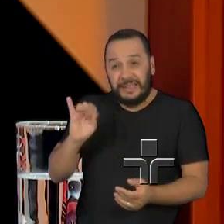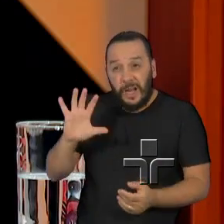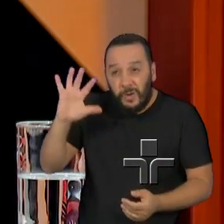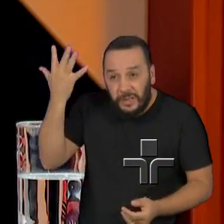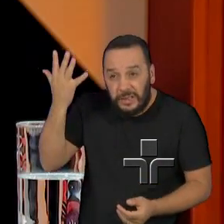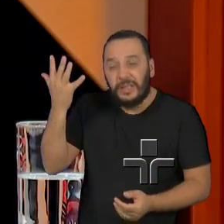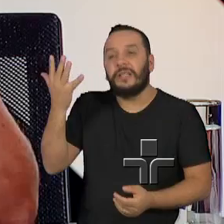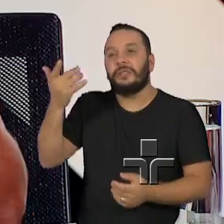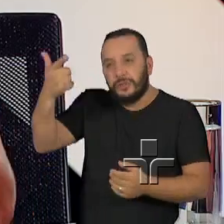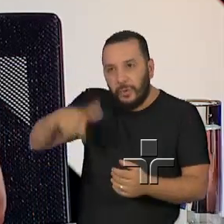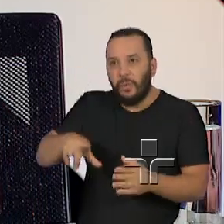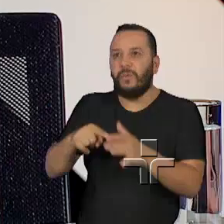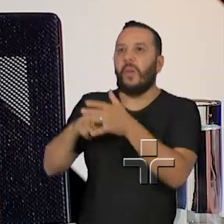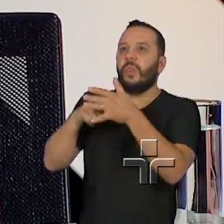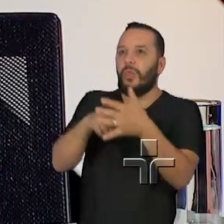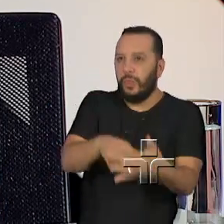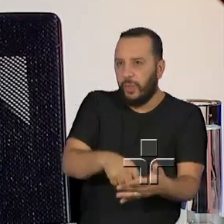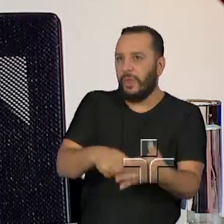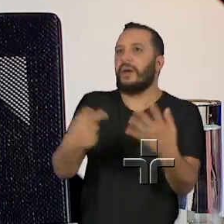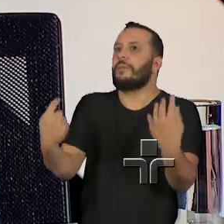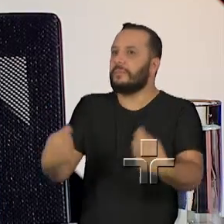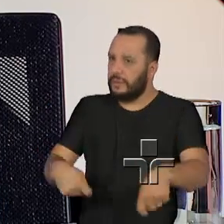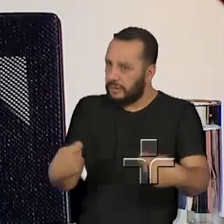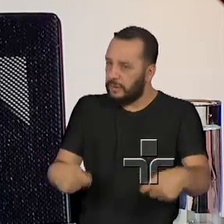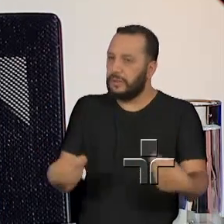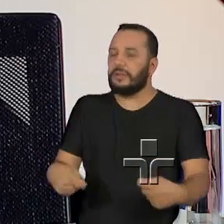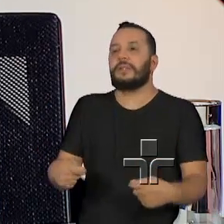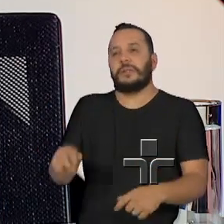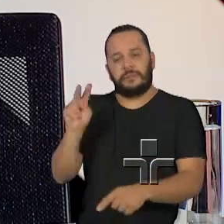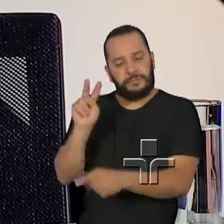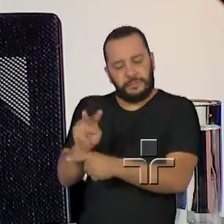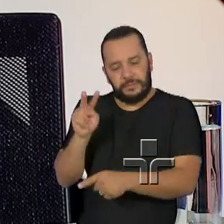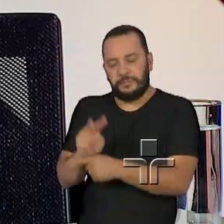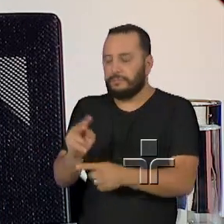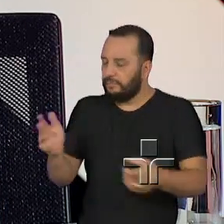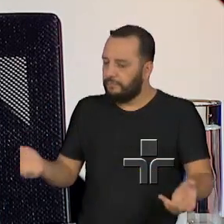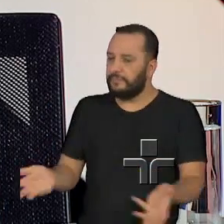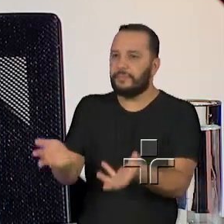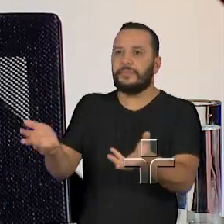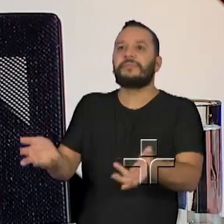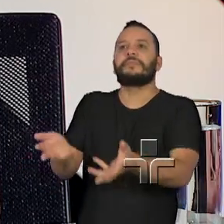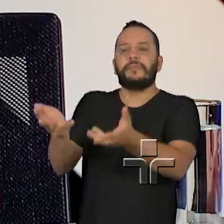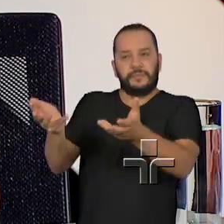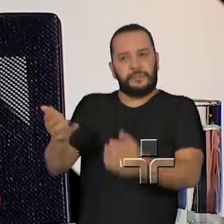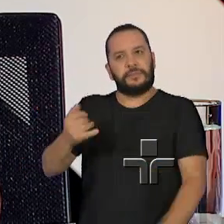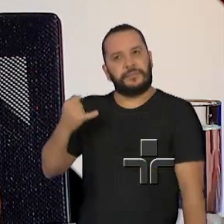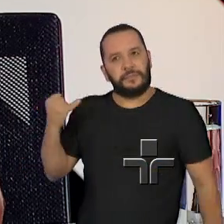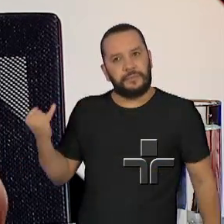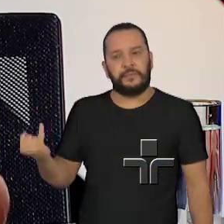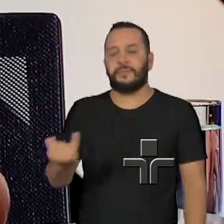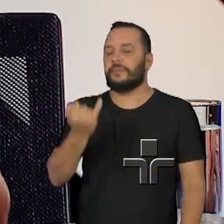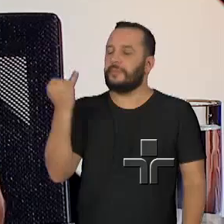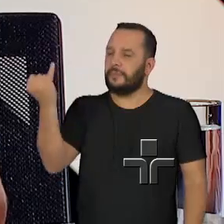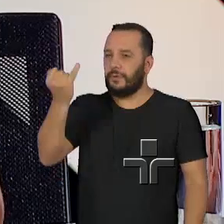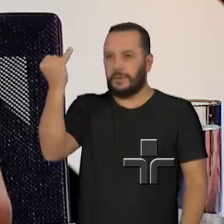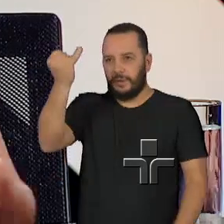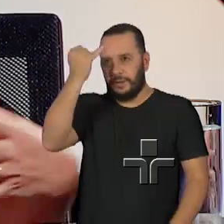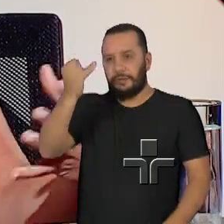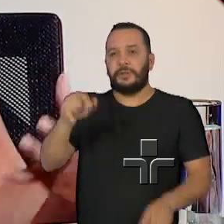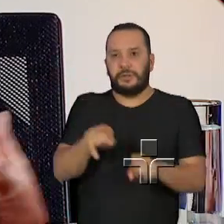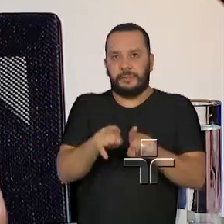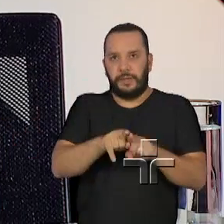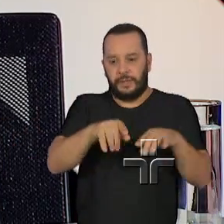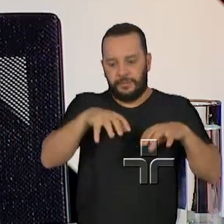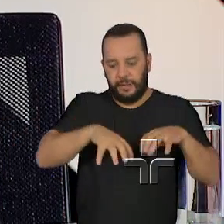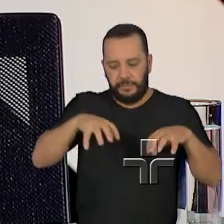um trabalho de prevenção, um trabalho de proteção, um trabalho de promoção, tem que ser bastante entrosado, multidisciplinar,